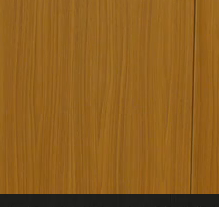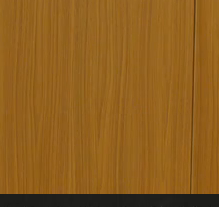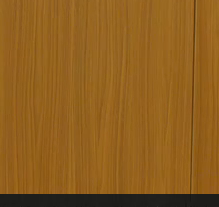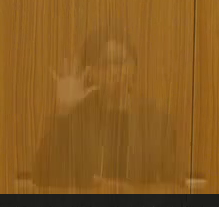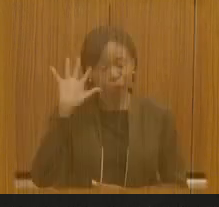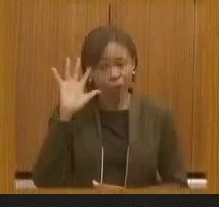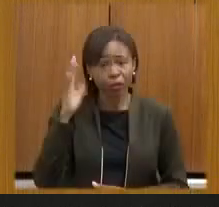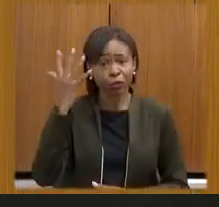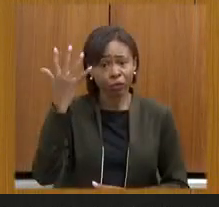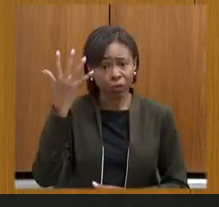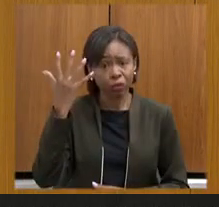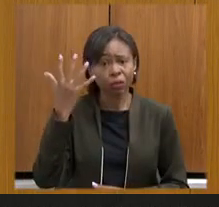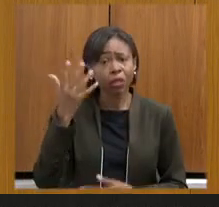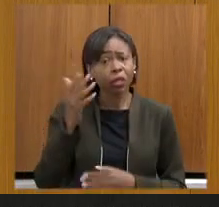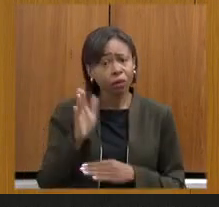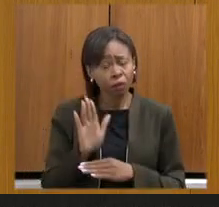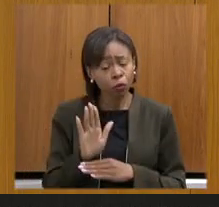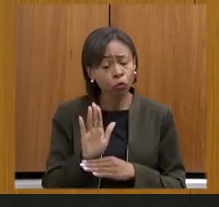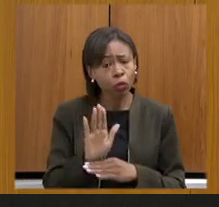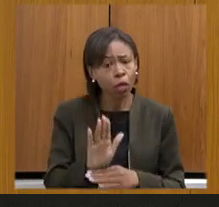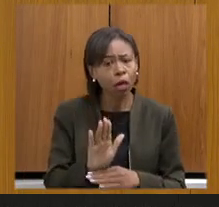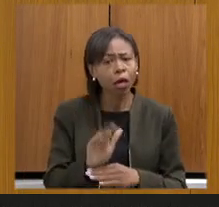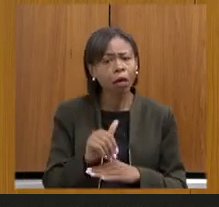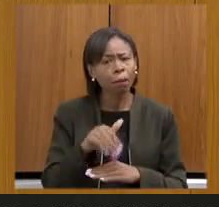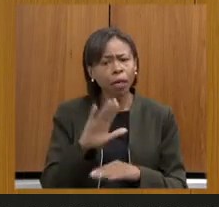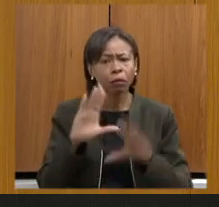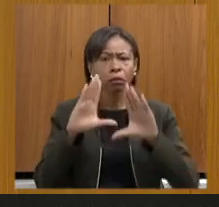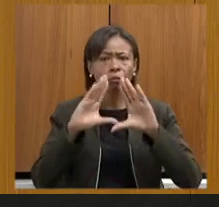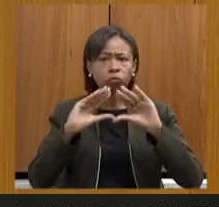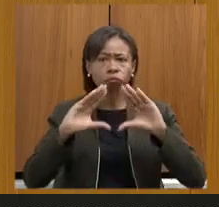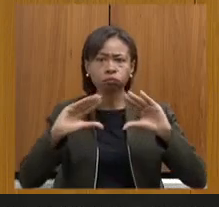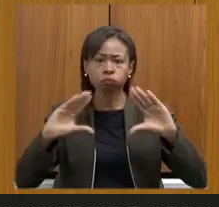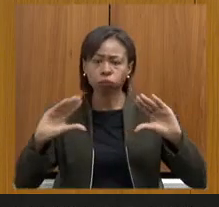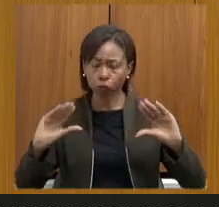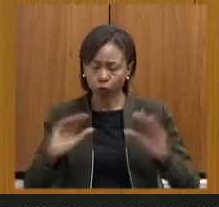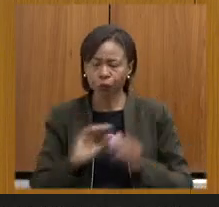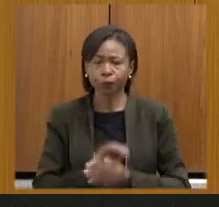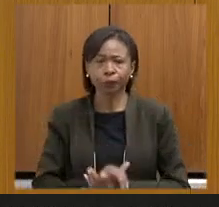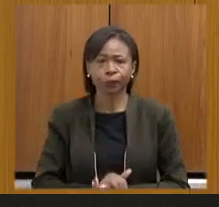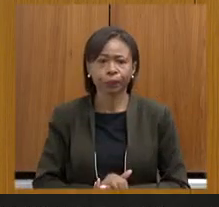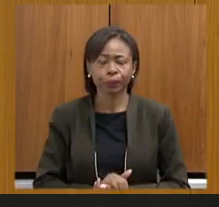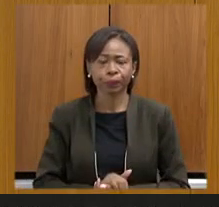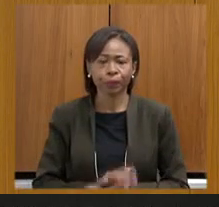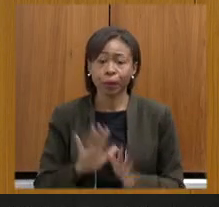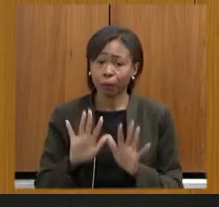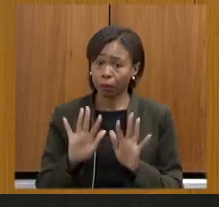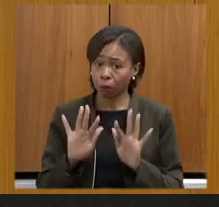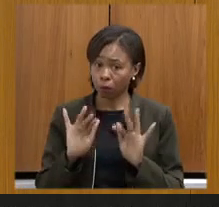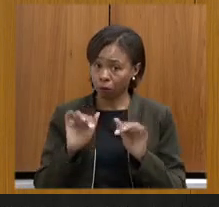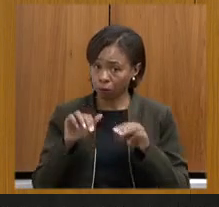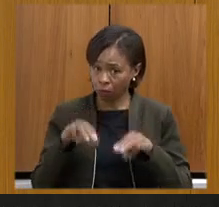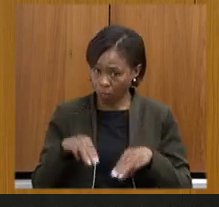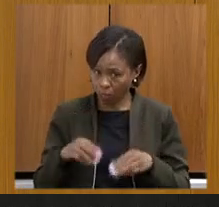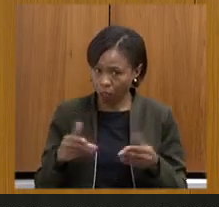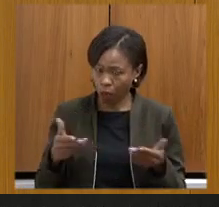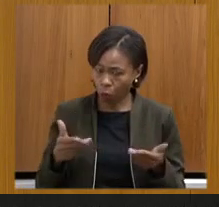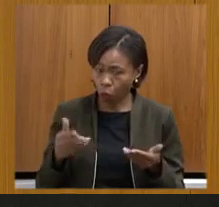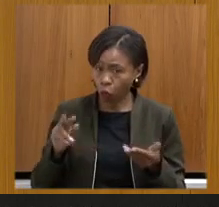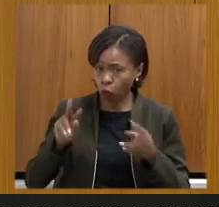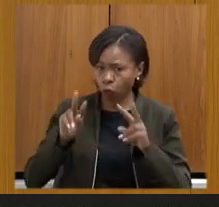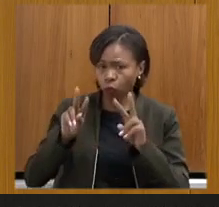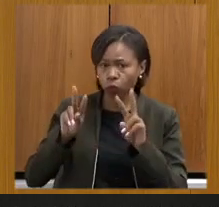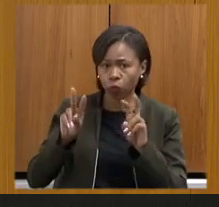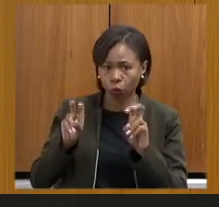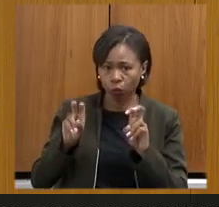dar mais conforto a esse tema. E para finalizar, a questão da